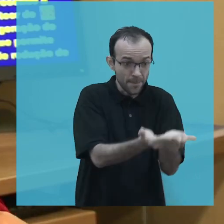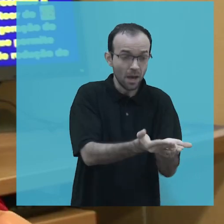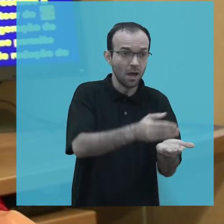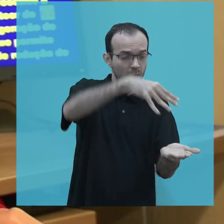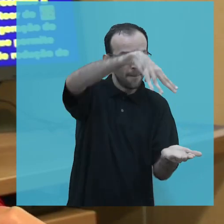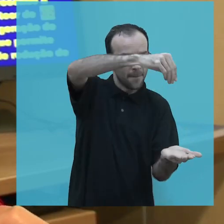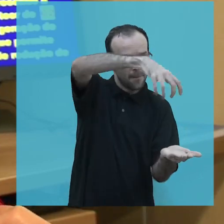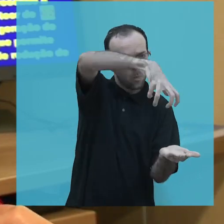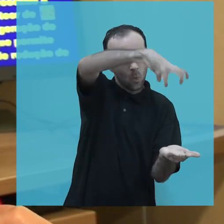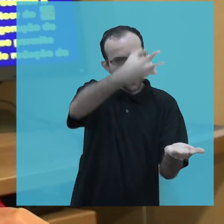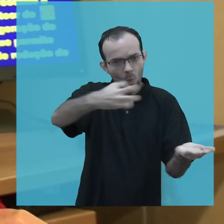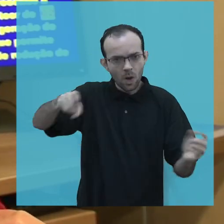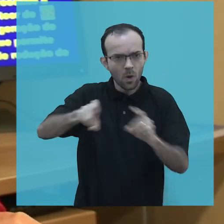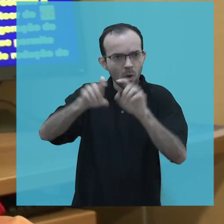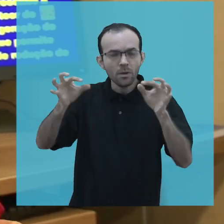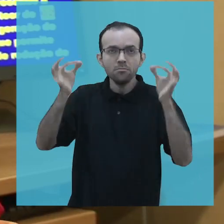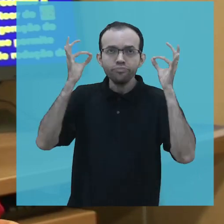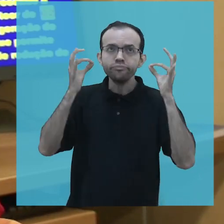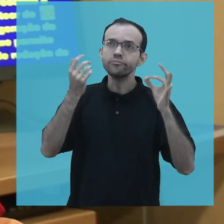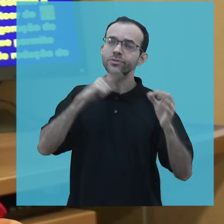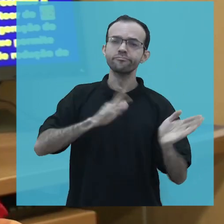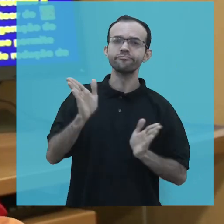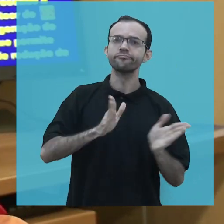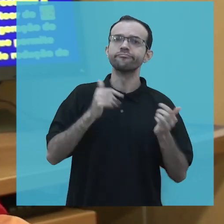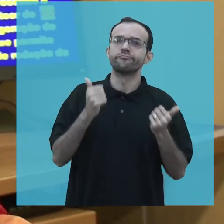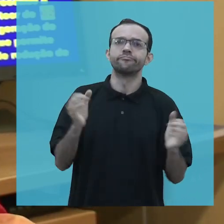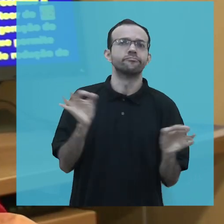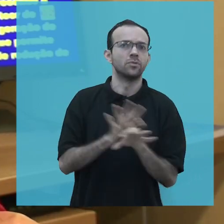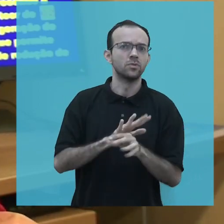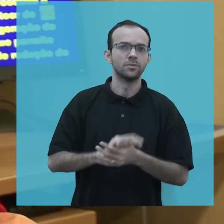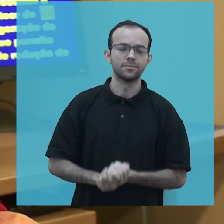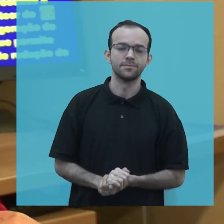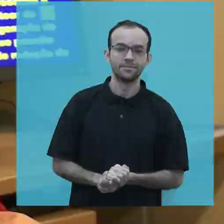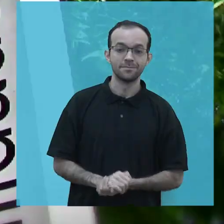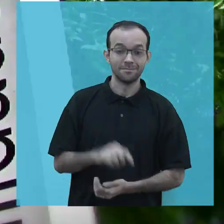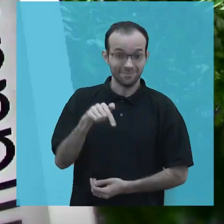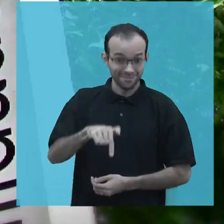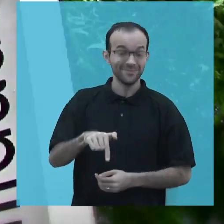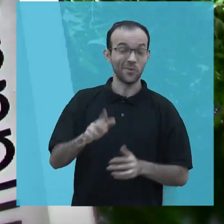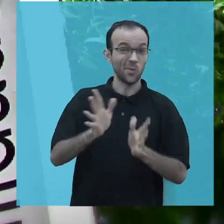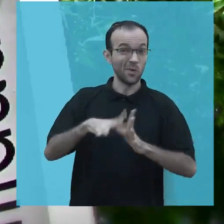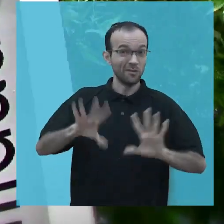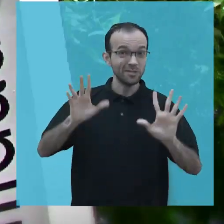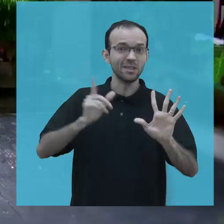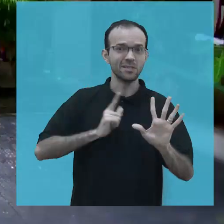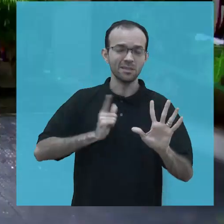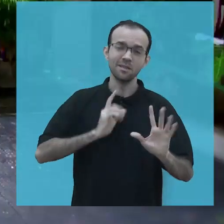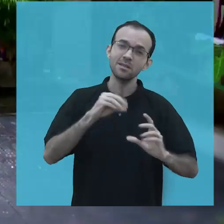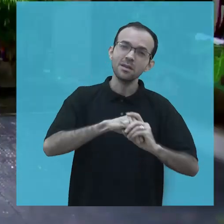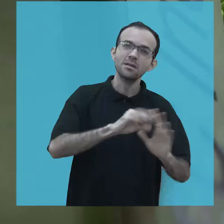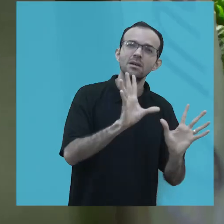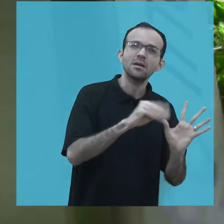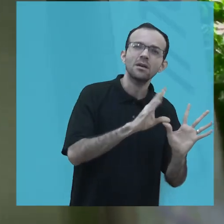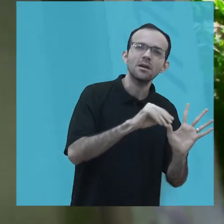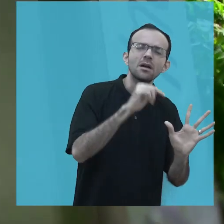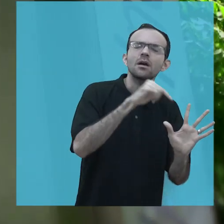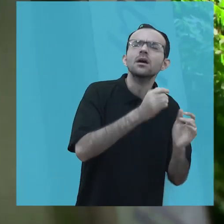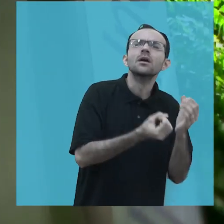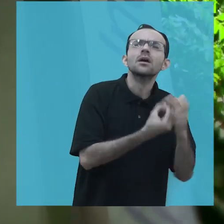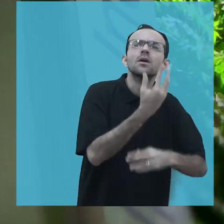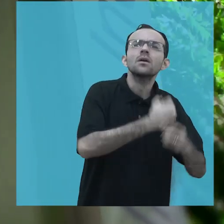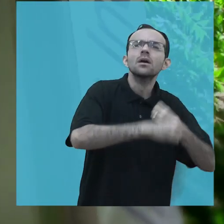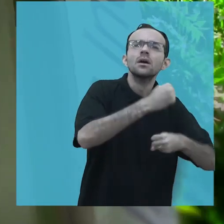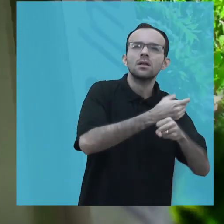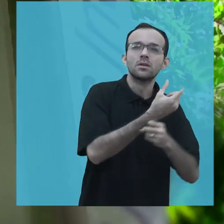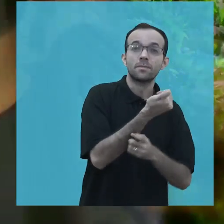qualquer arquivo, e aí ele vai ter acesso àquele conteúdo. A Universidade Federal do Ceará conta com uma